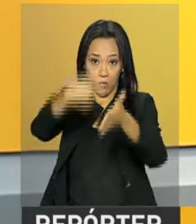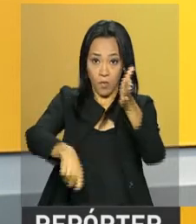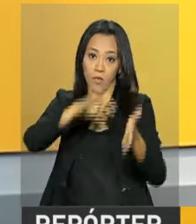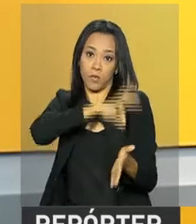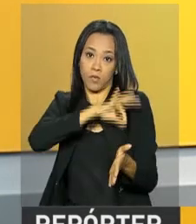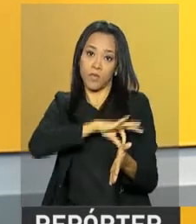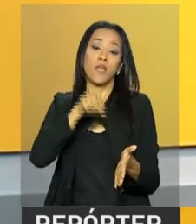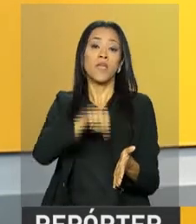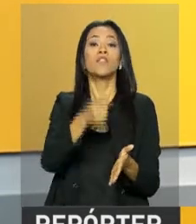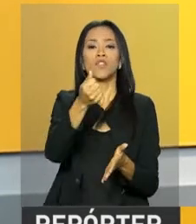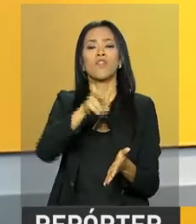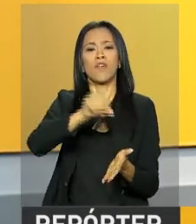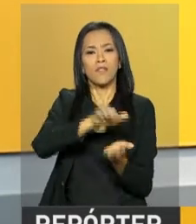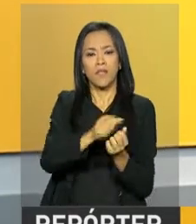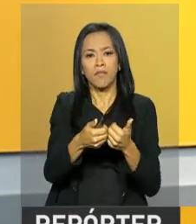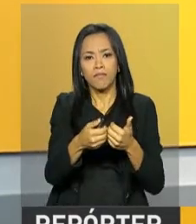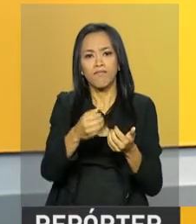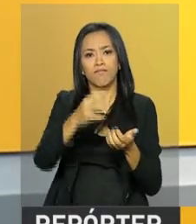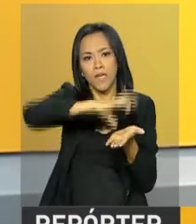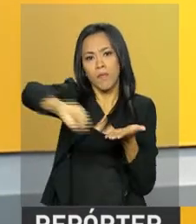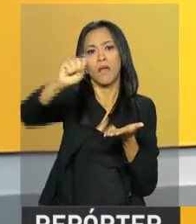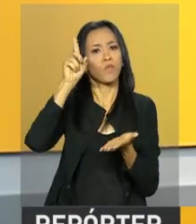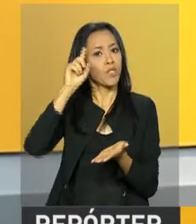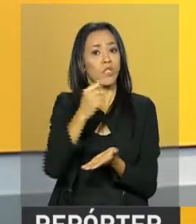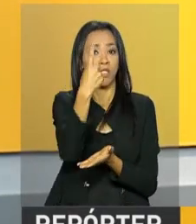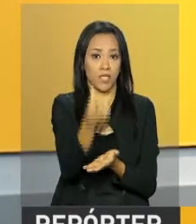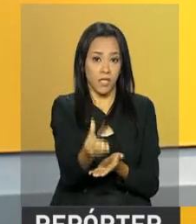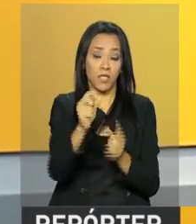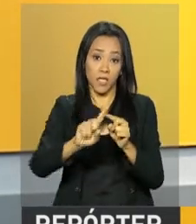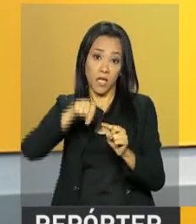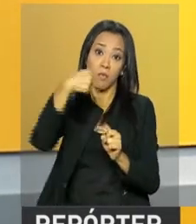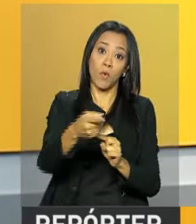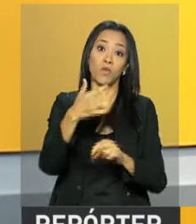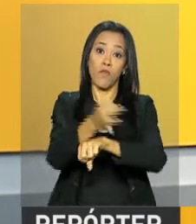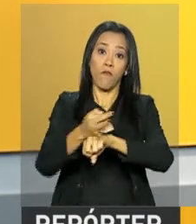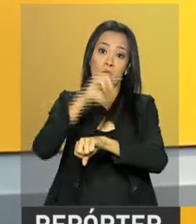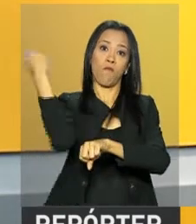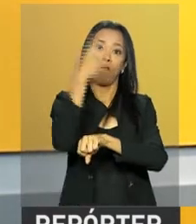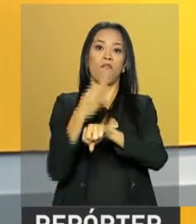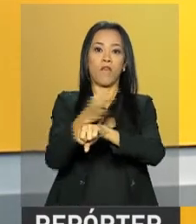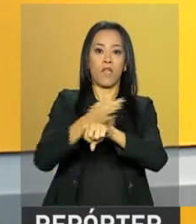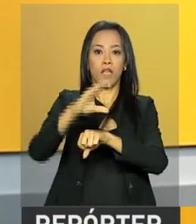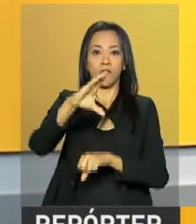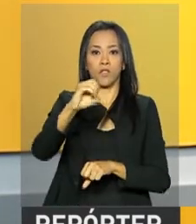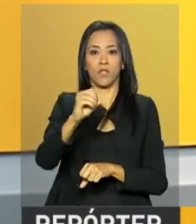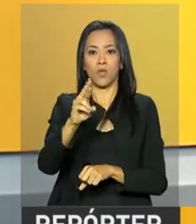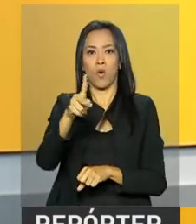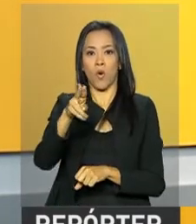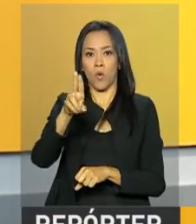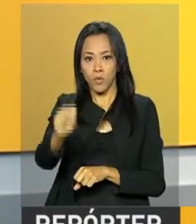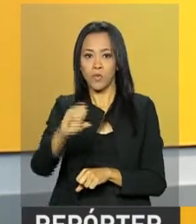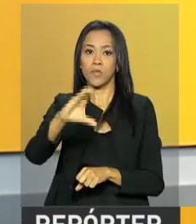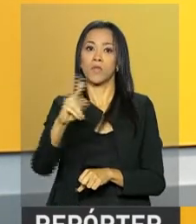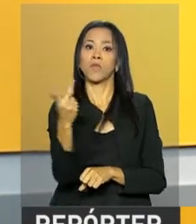dinheiro vai ser liberado no próximo dia 16, após o feriado de Corpus Christi. Idosos, pessoas